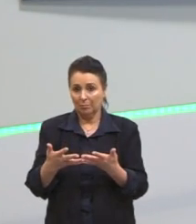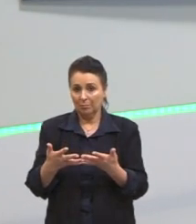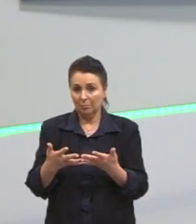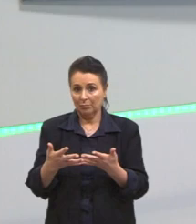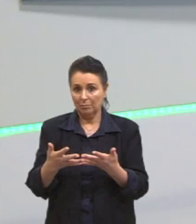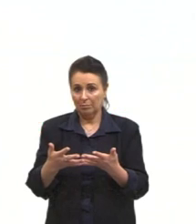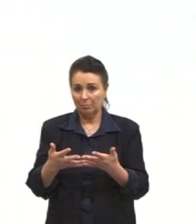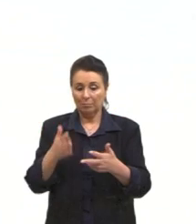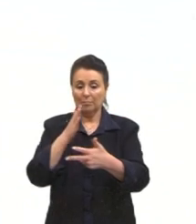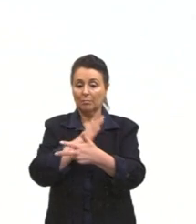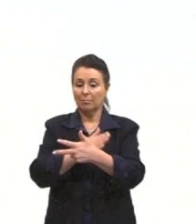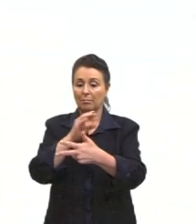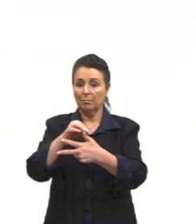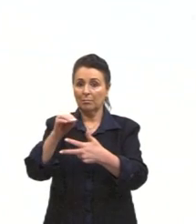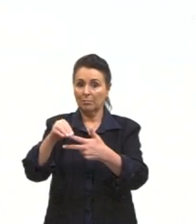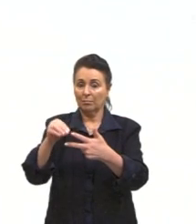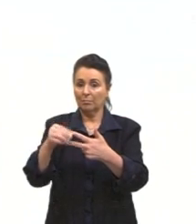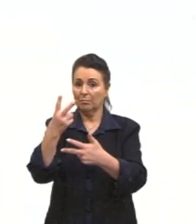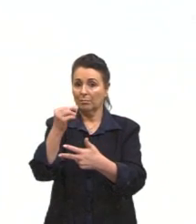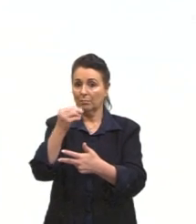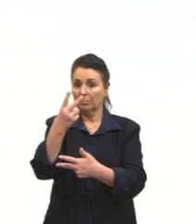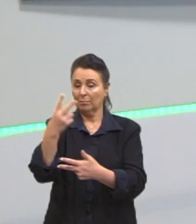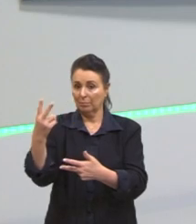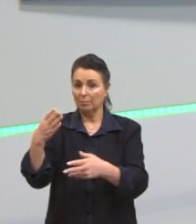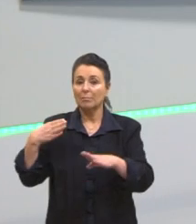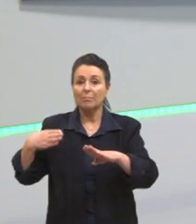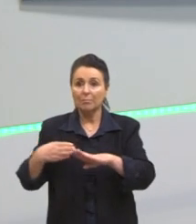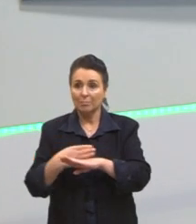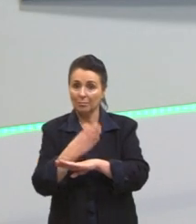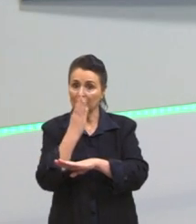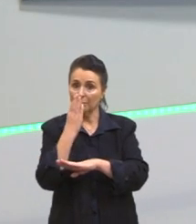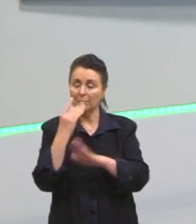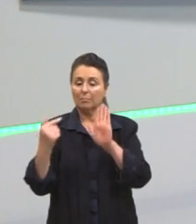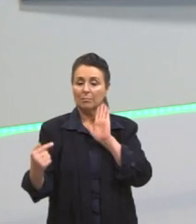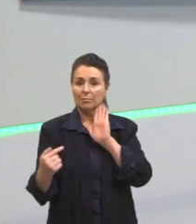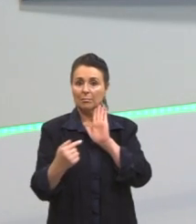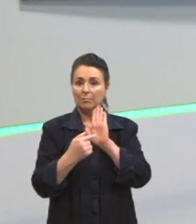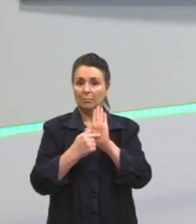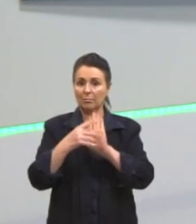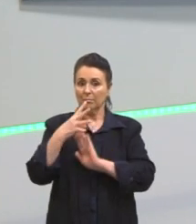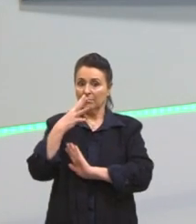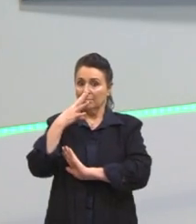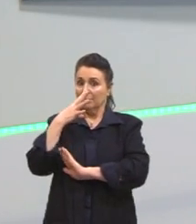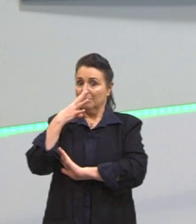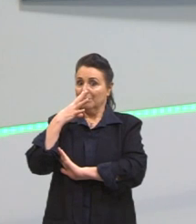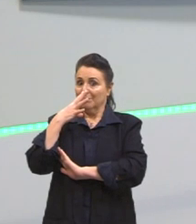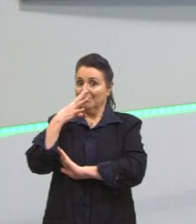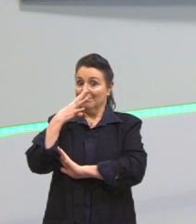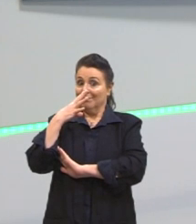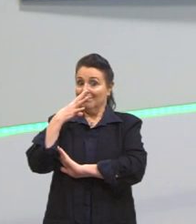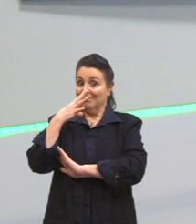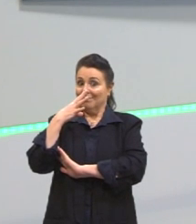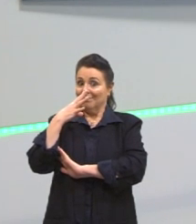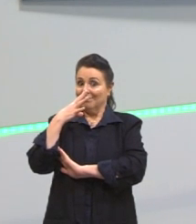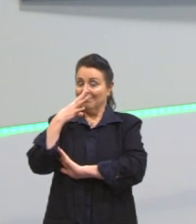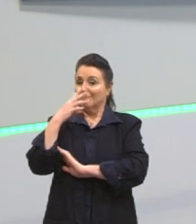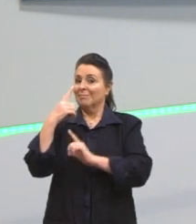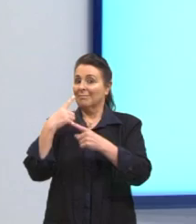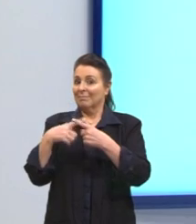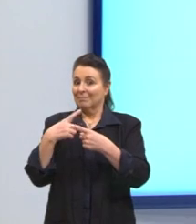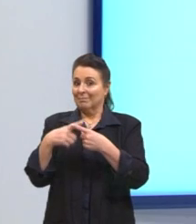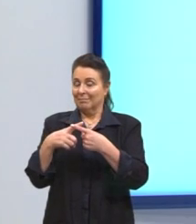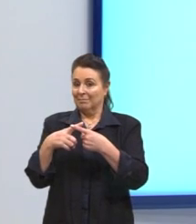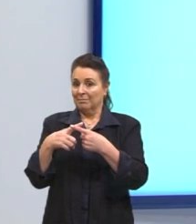pré-ENEM 2022, parte o passar com o nosso ponto de exclamação bem grande gritando para nós, por quê?